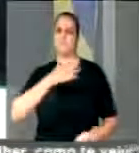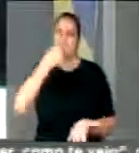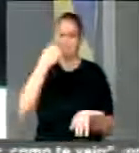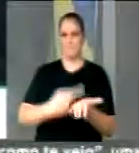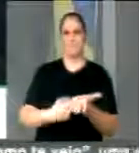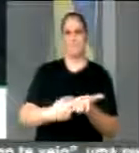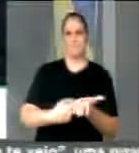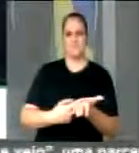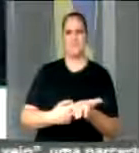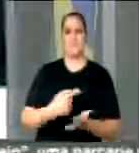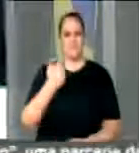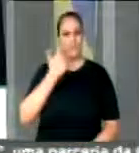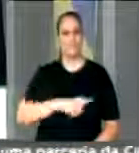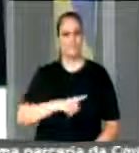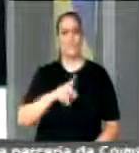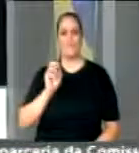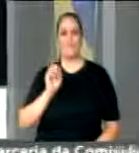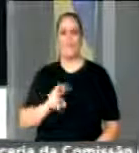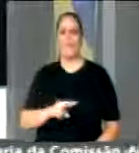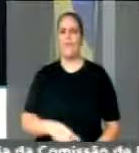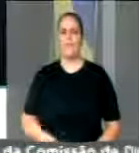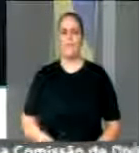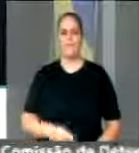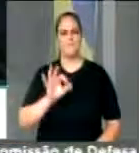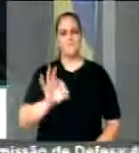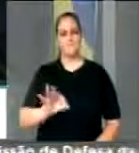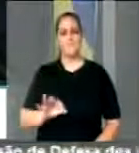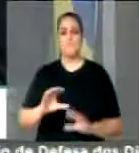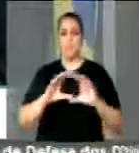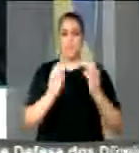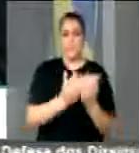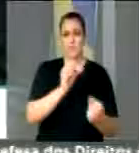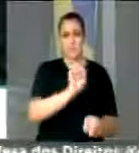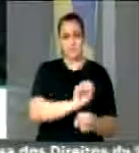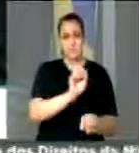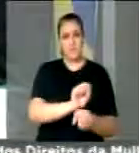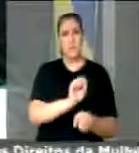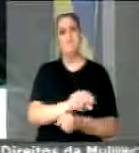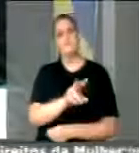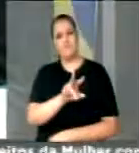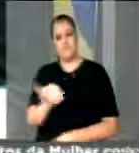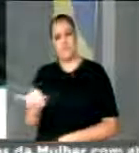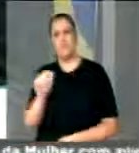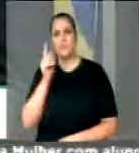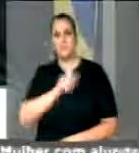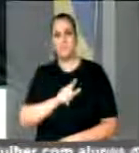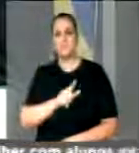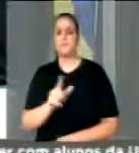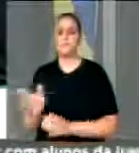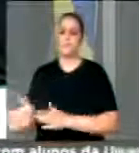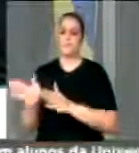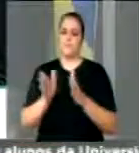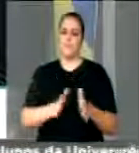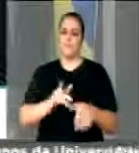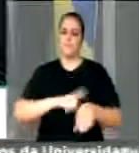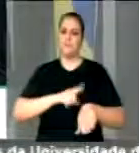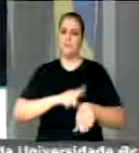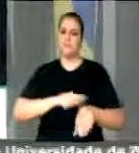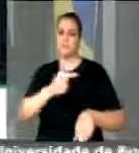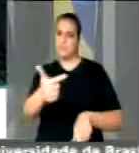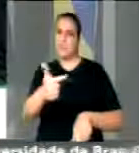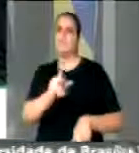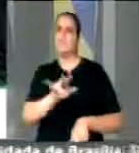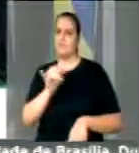também quero saudar com boas-vindas ao nosso líder, Agnaldo, que vem agora conduzir a